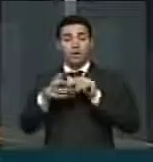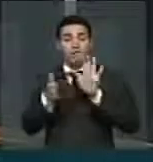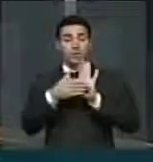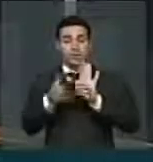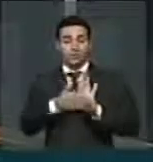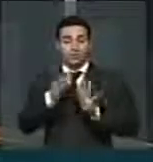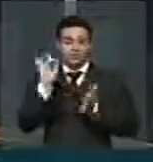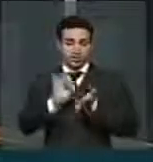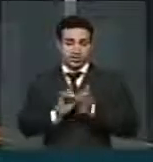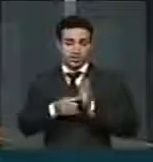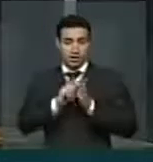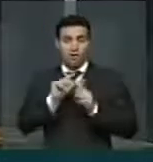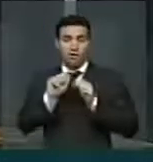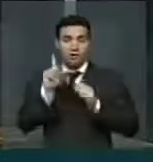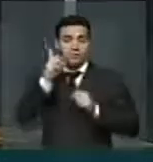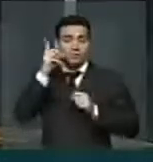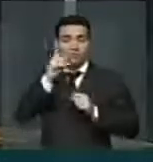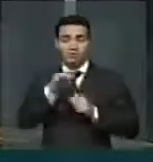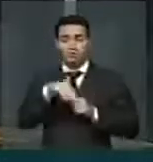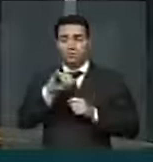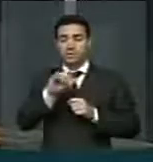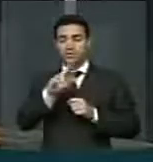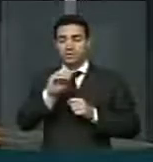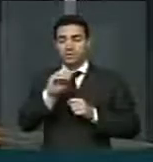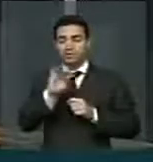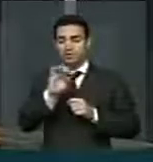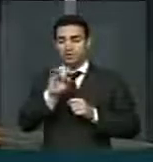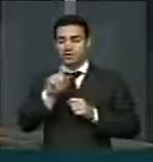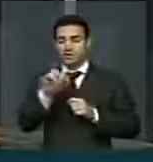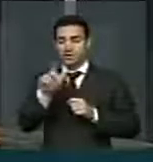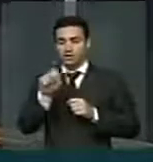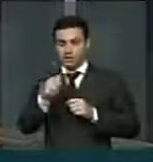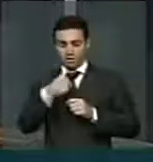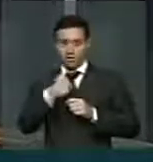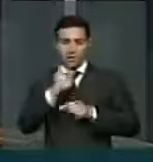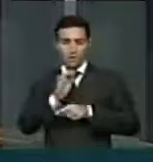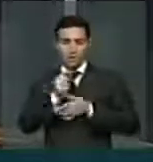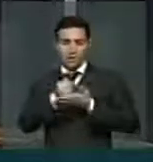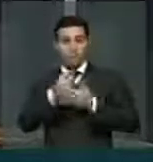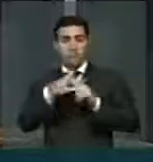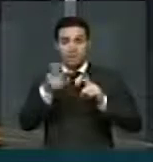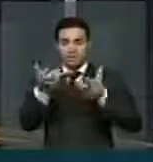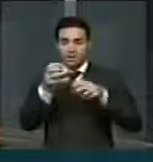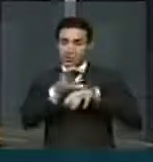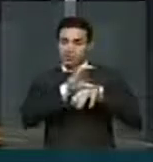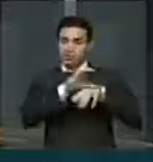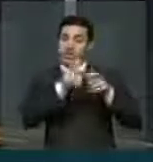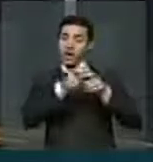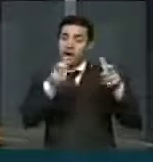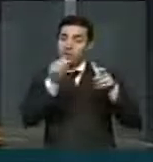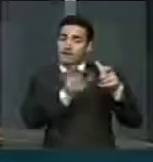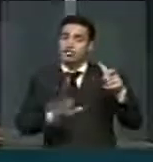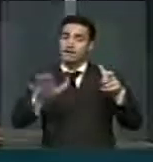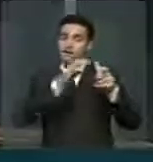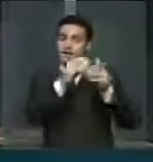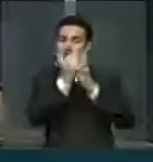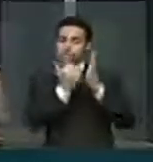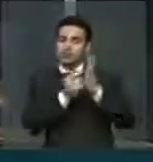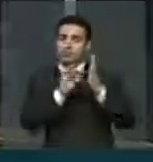plebiscito, aliás, é do deputado Miro Teixeira e tem o meu apoio, mas quero uma constituinte mais ampla, o mais ampliado possível. Muito obrigado, presidente.